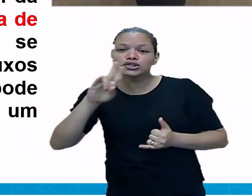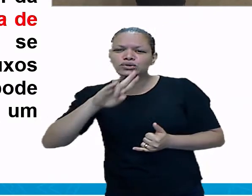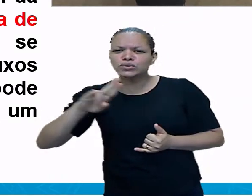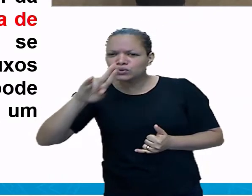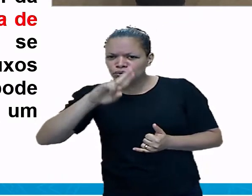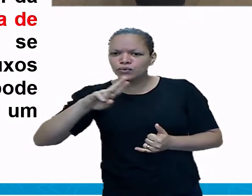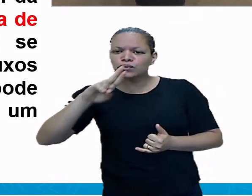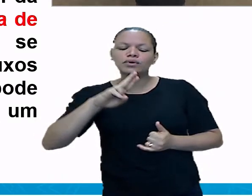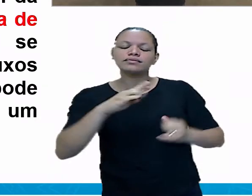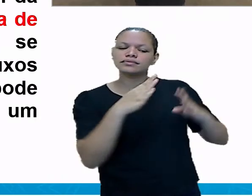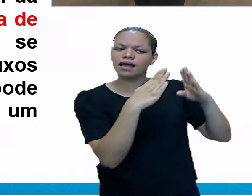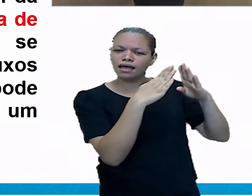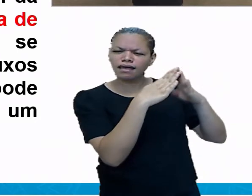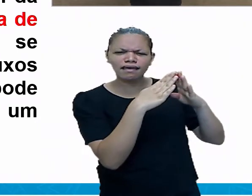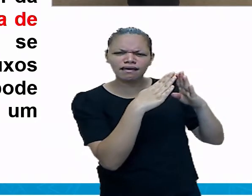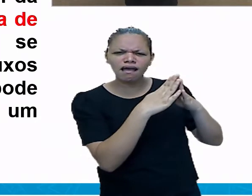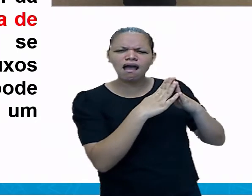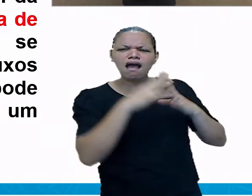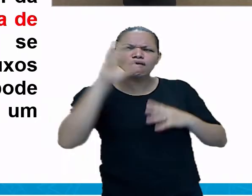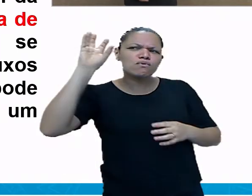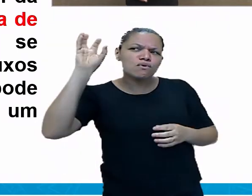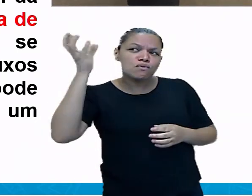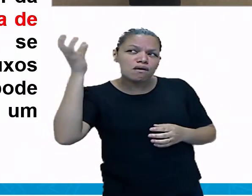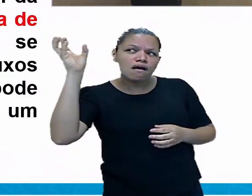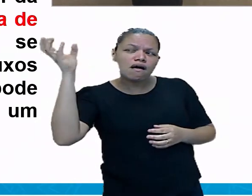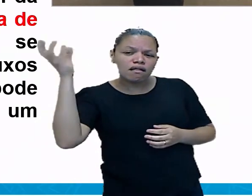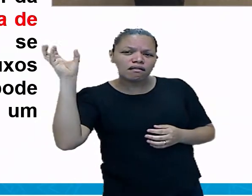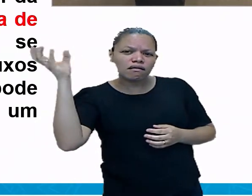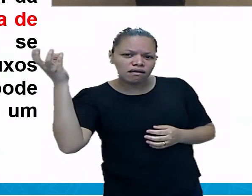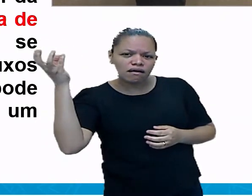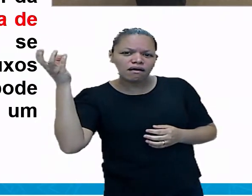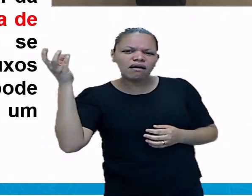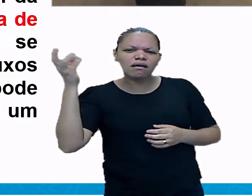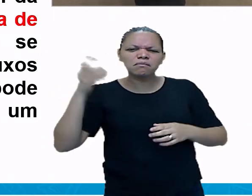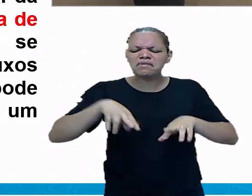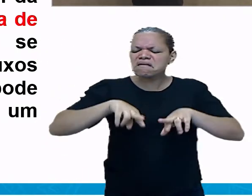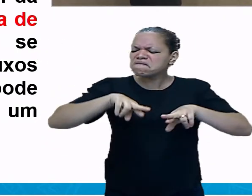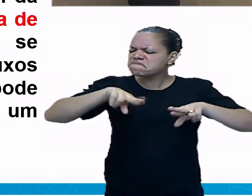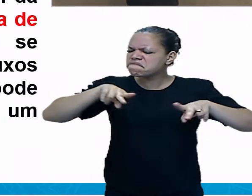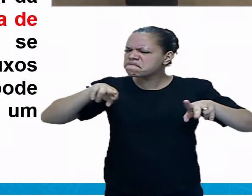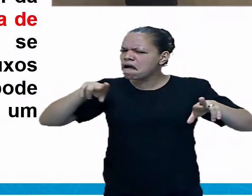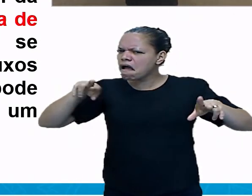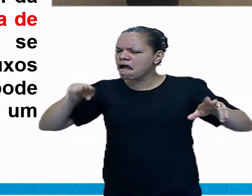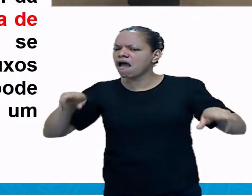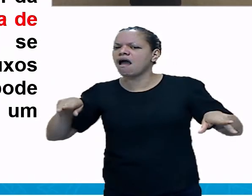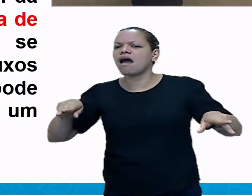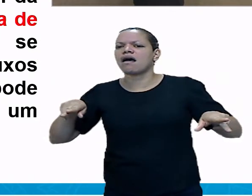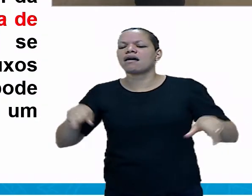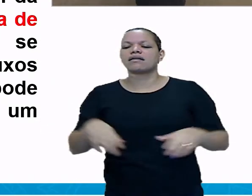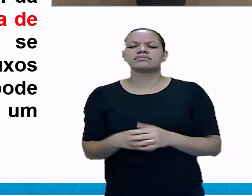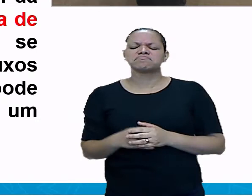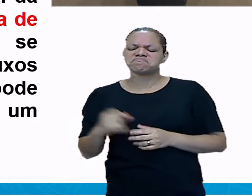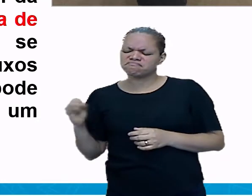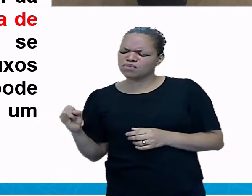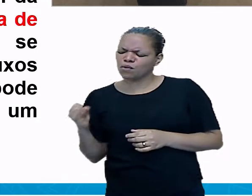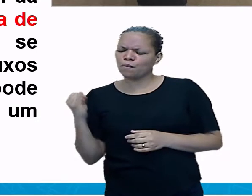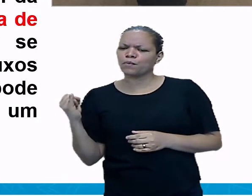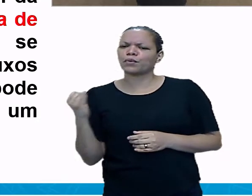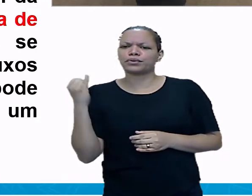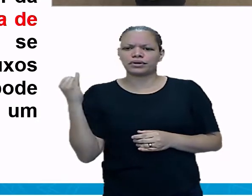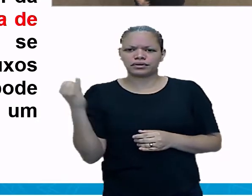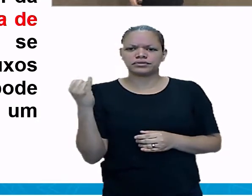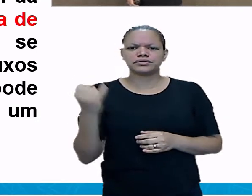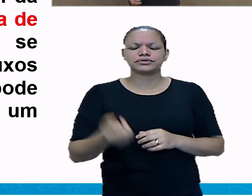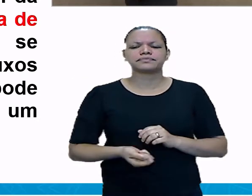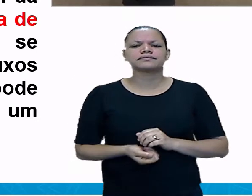e usa em geral. Tem surgido outras, mas a principal em uso é essa